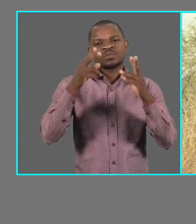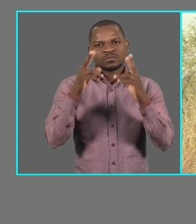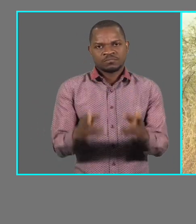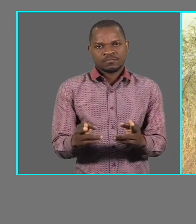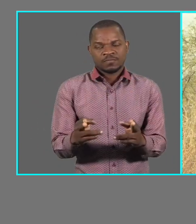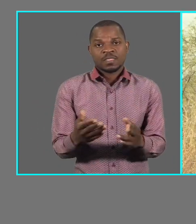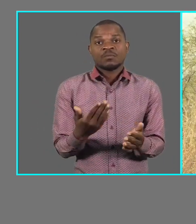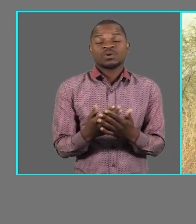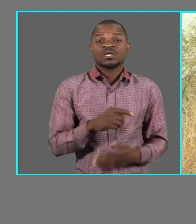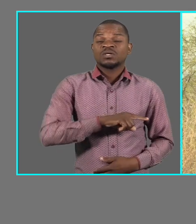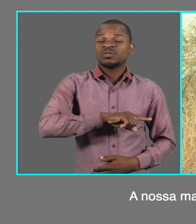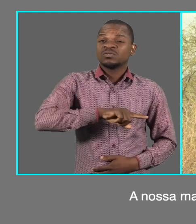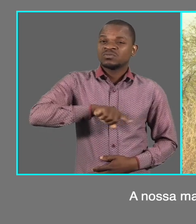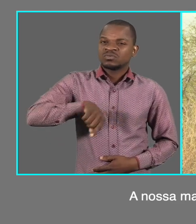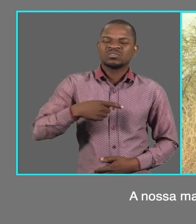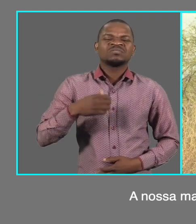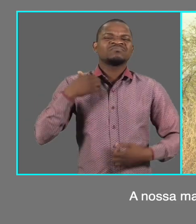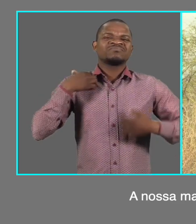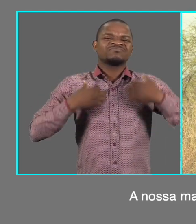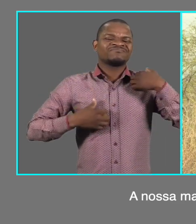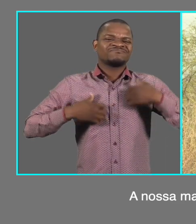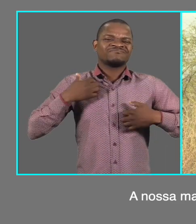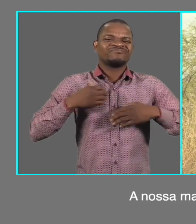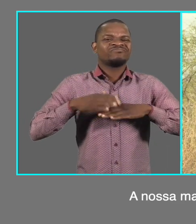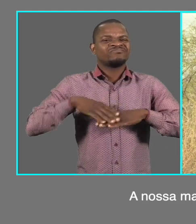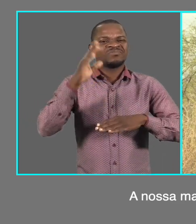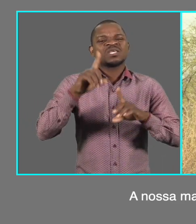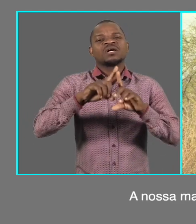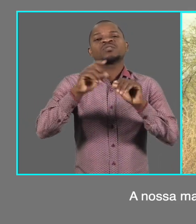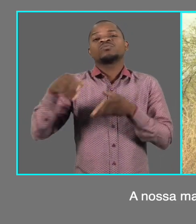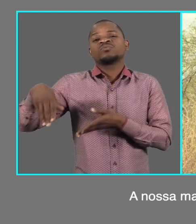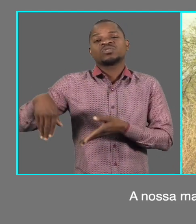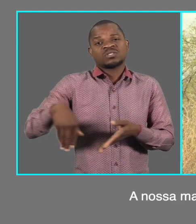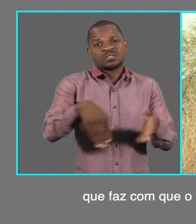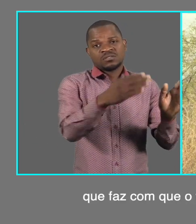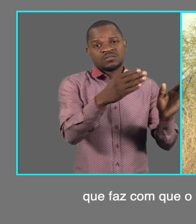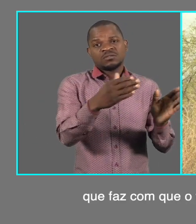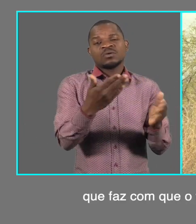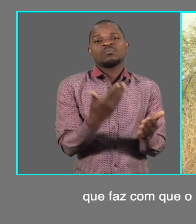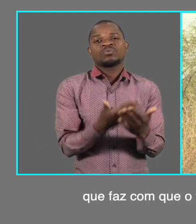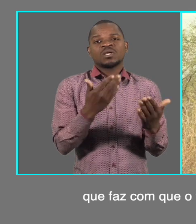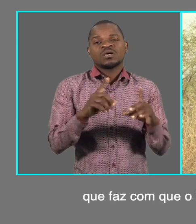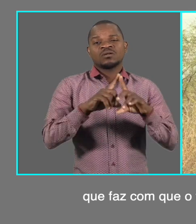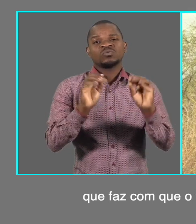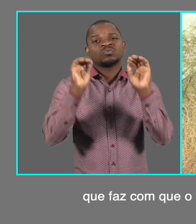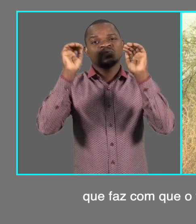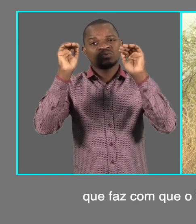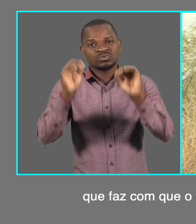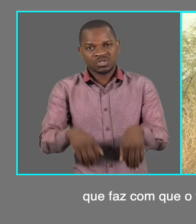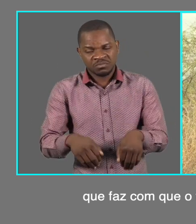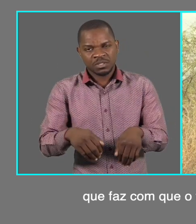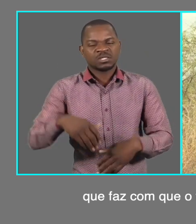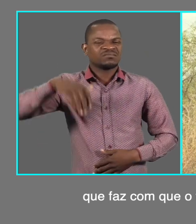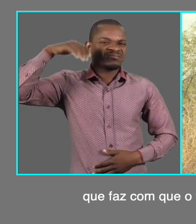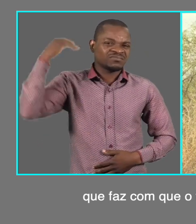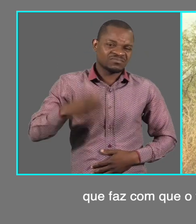nossa maior preocupação é a estrada, que faz com que o transporte de